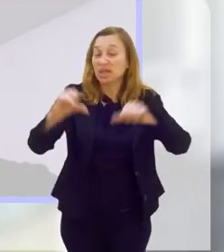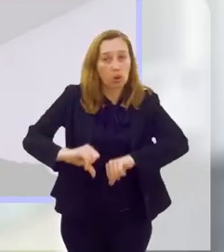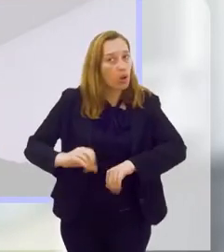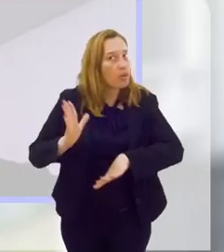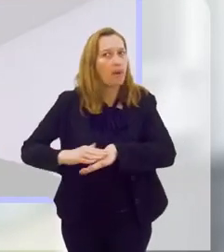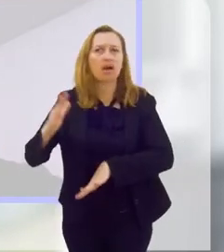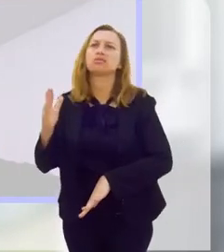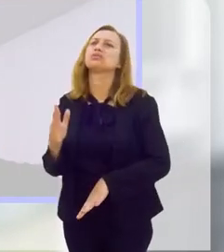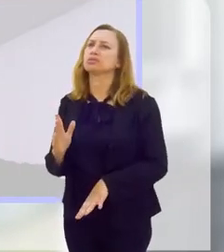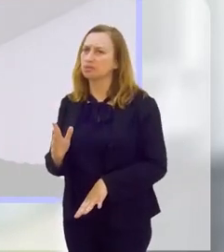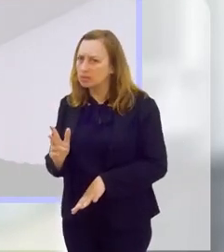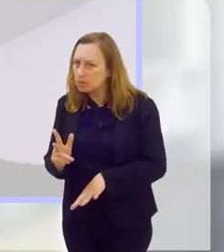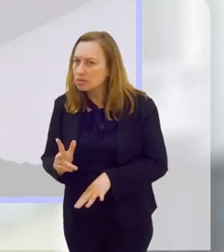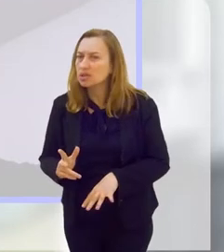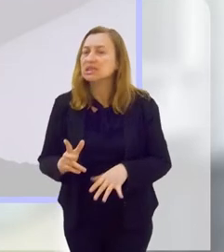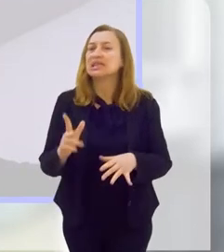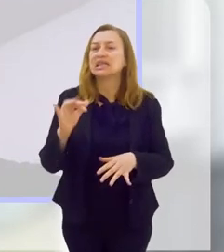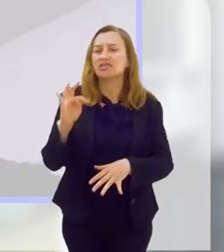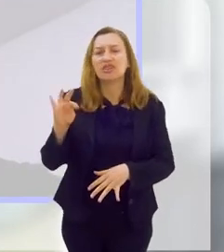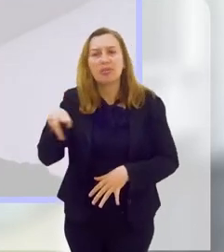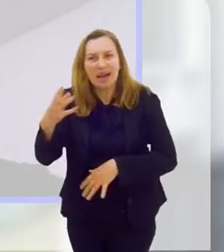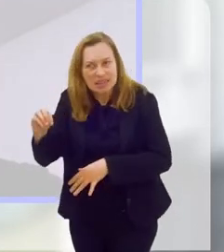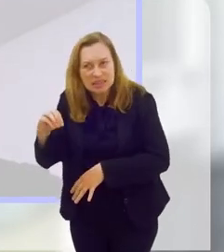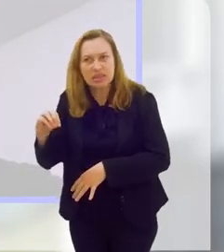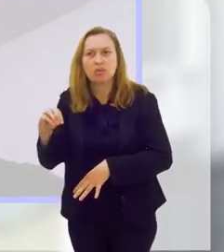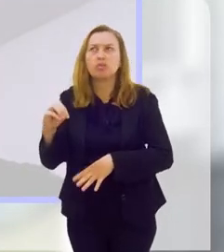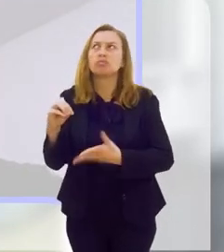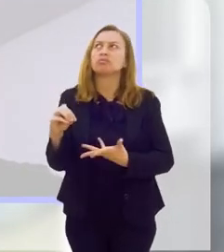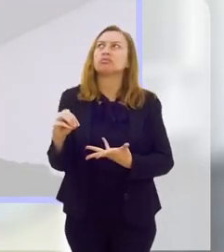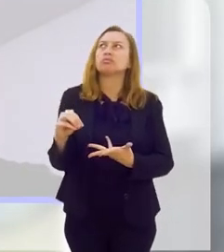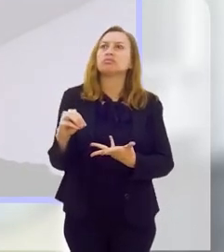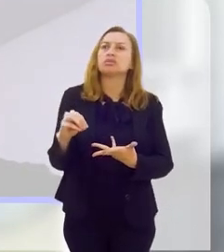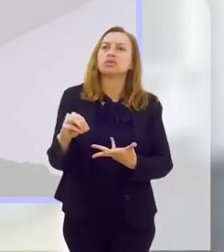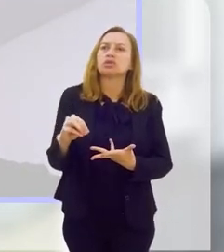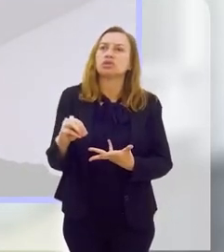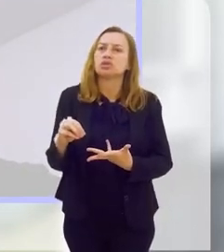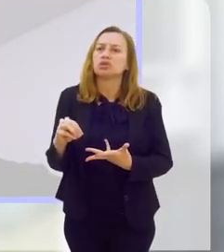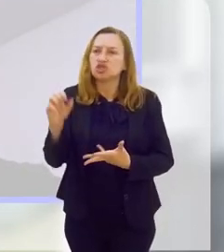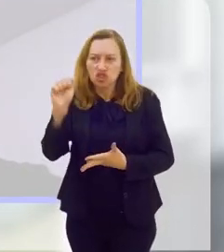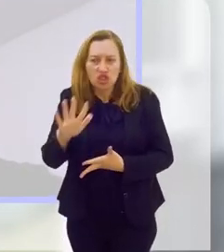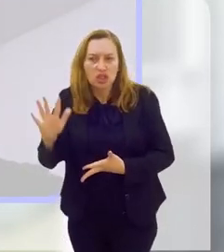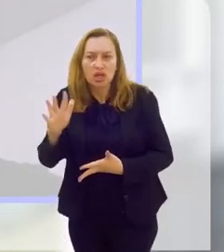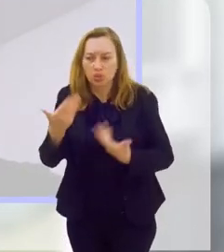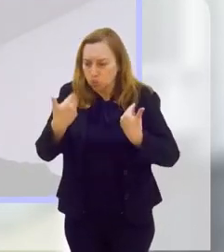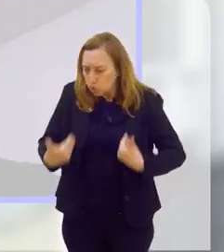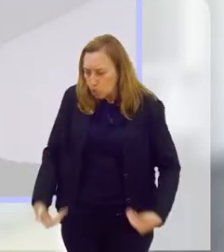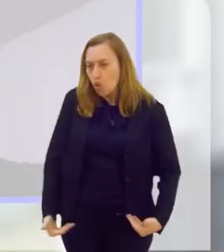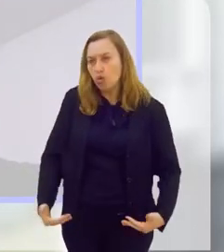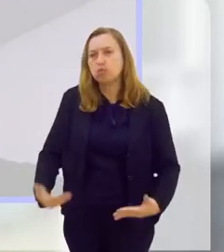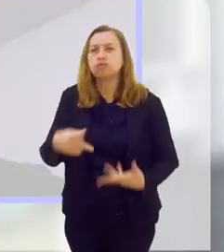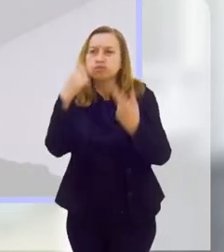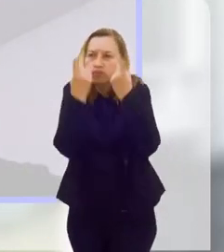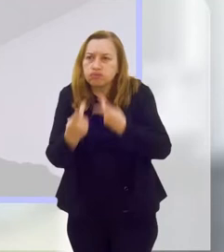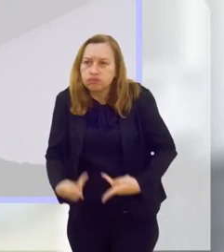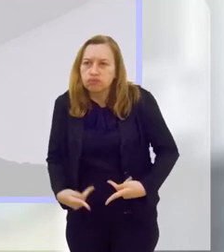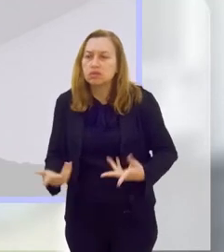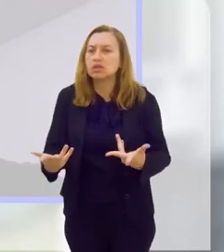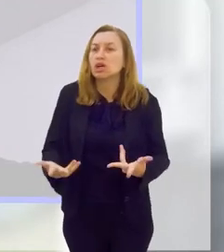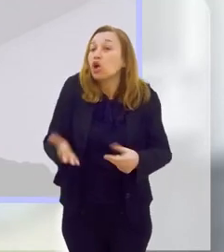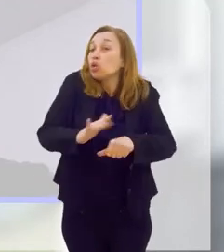isso piora muito mais, causa uma inflamação globalizada no corpo humano,